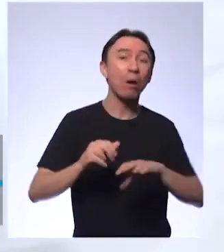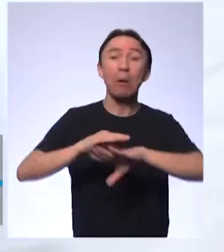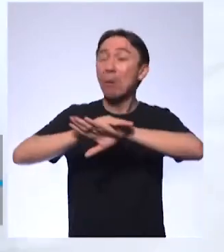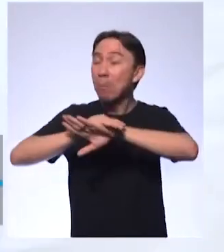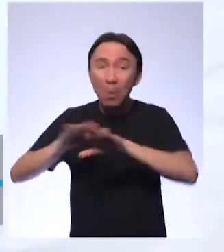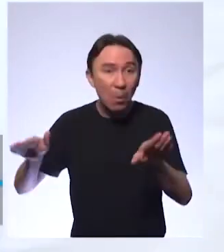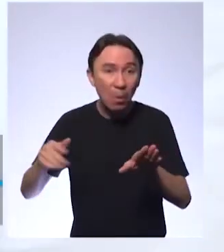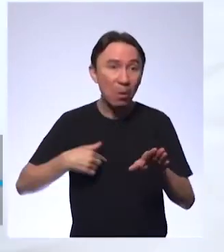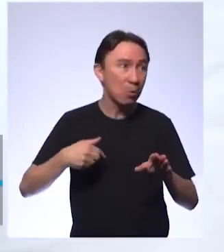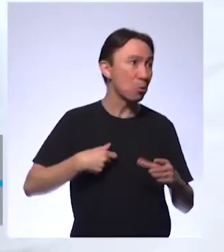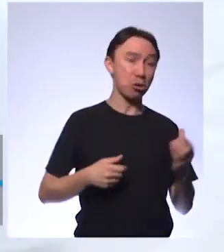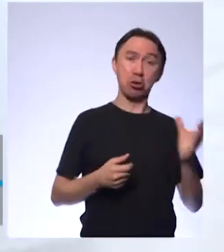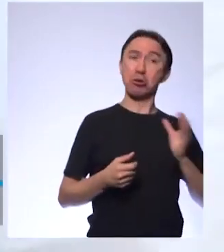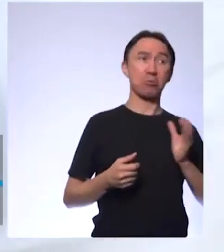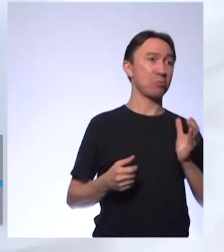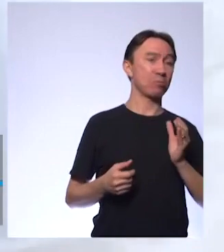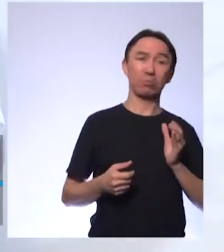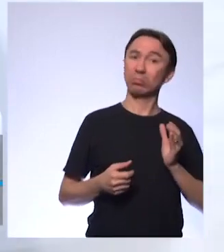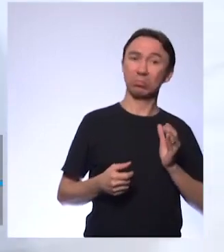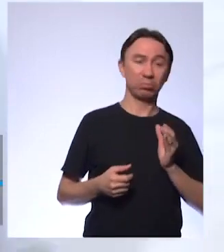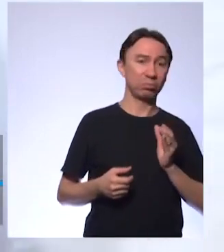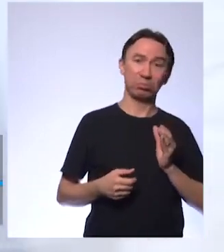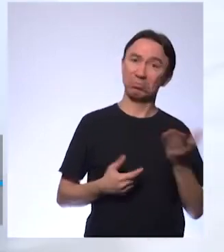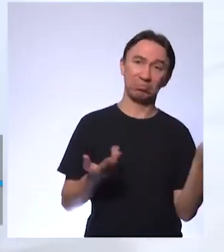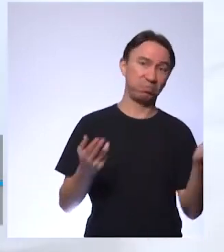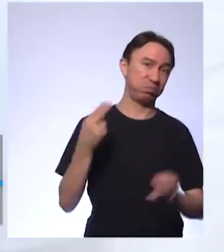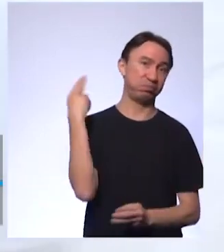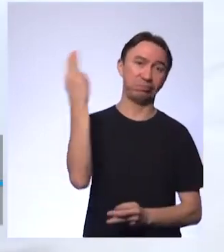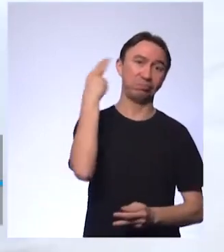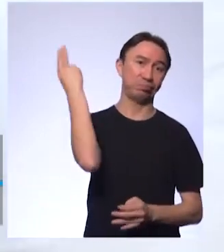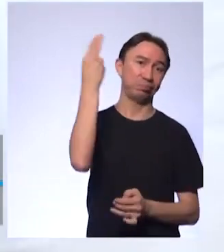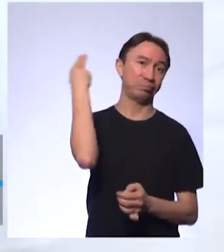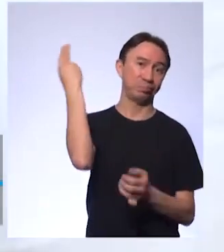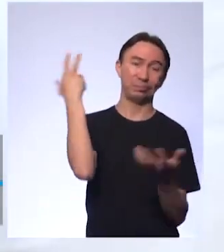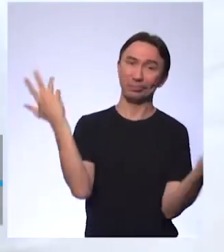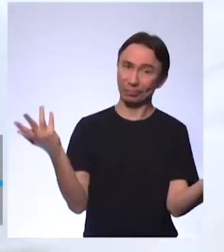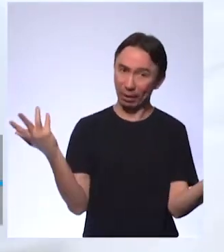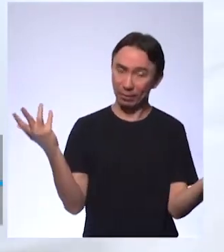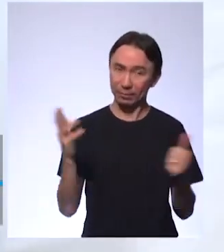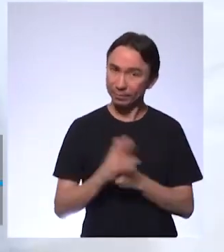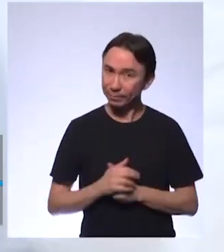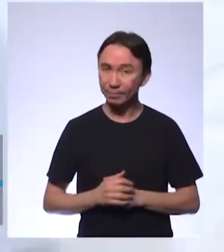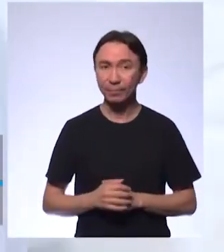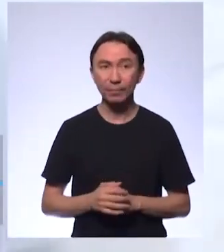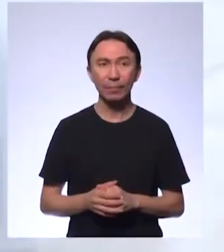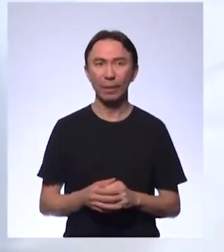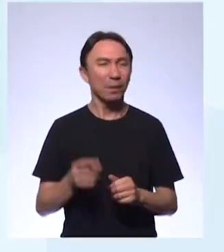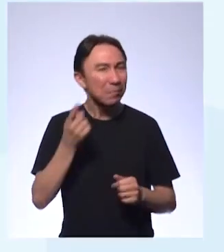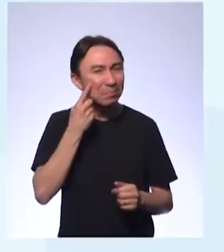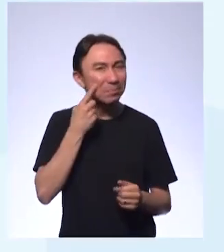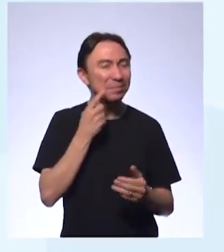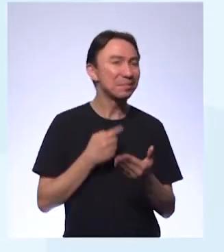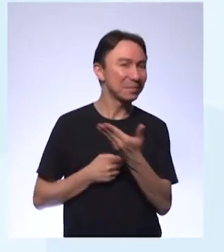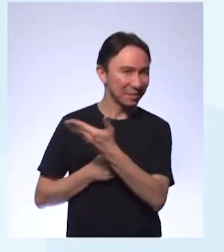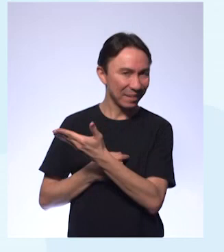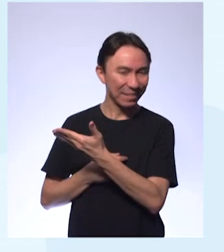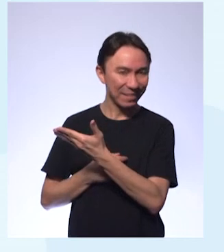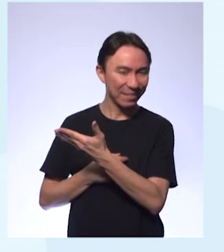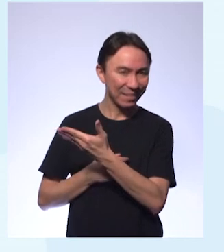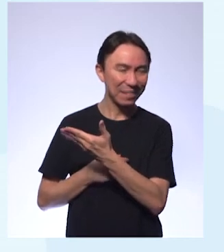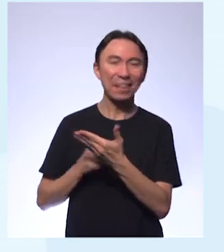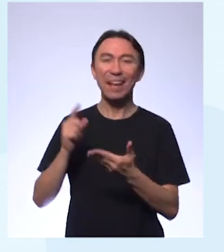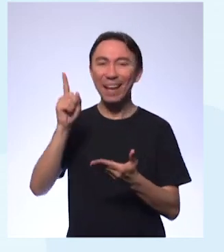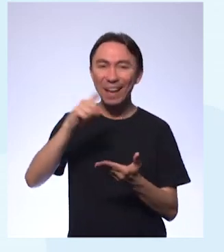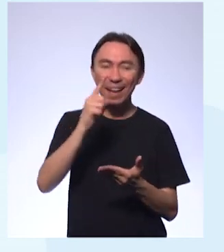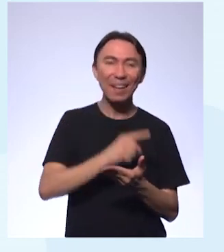não tiver água, de nada adianta então, é só uma reflexão mas vamos lá então, eu vou mostrar para vocês esse bichinho bonitinho que é